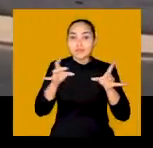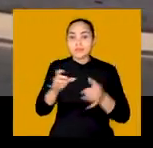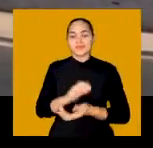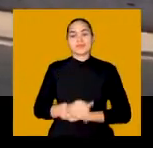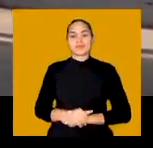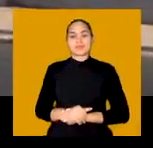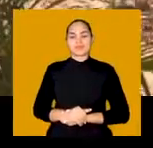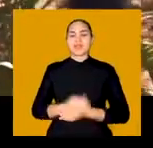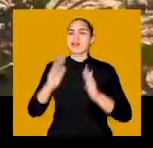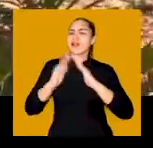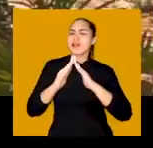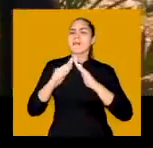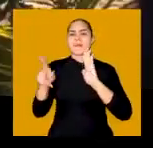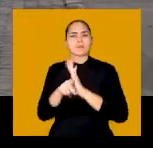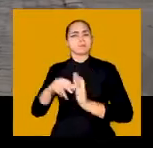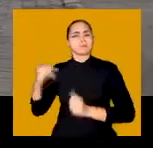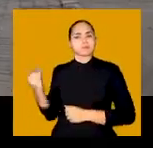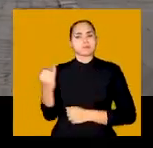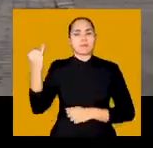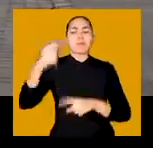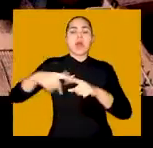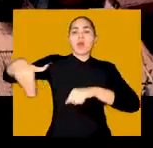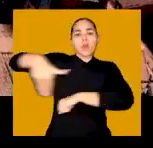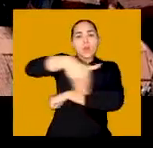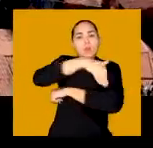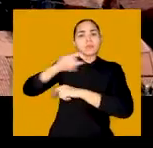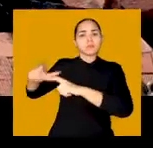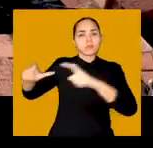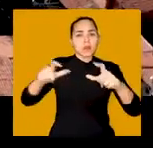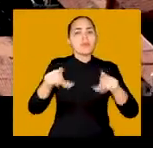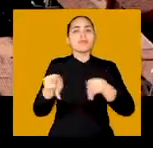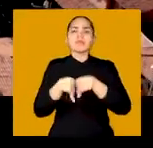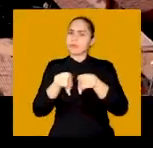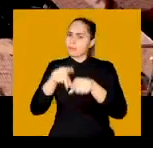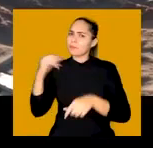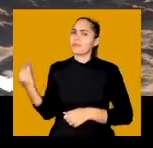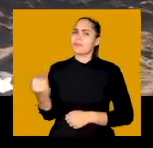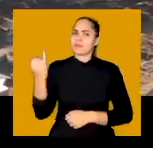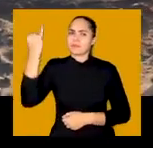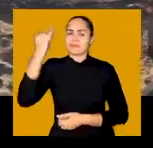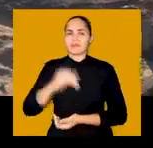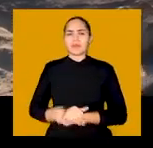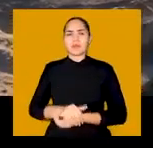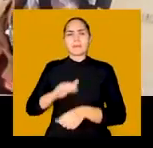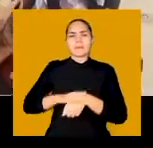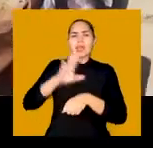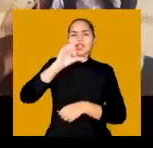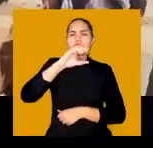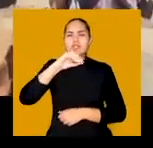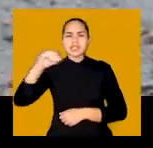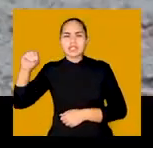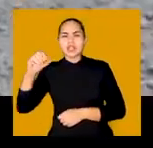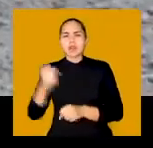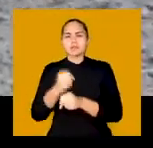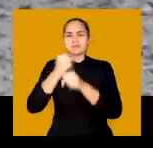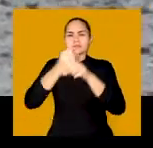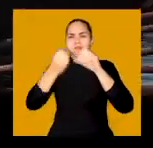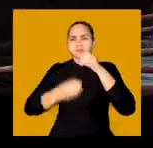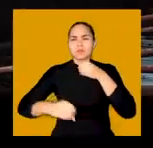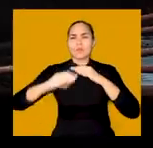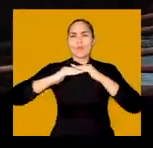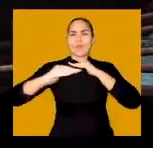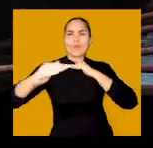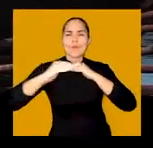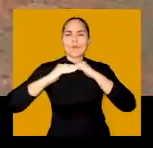A casa própria é importante, mas a rua, o bairro também são importantes. Já são mais de 900 obras de pavimentação,